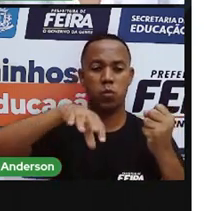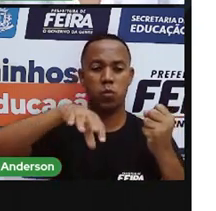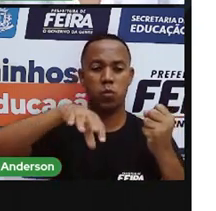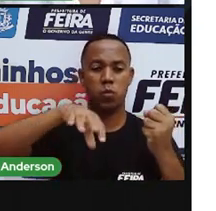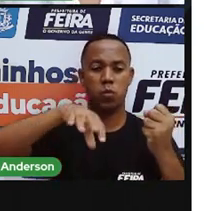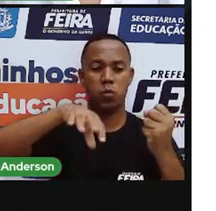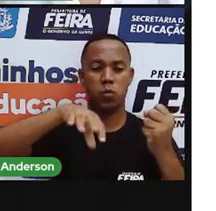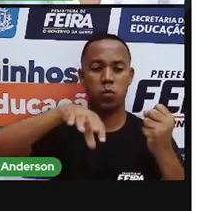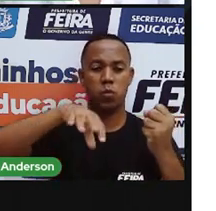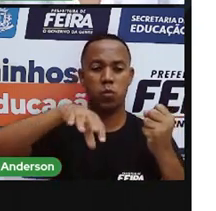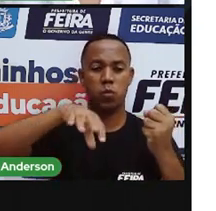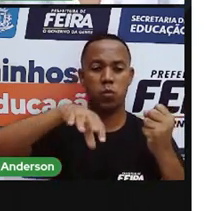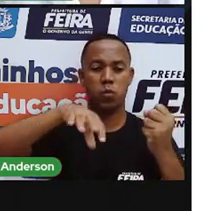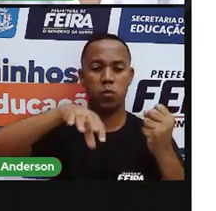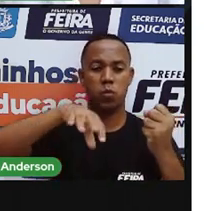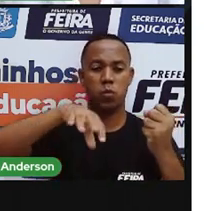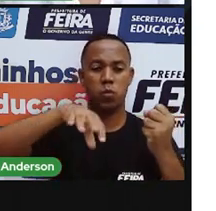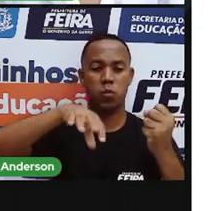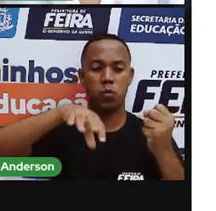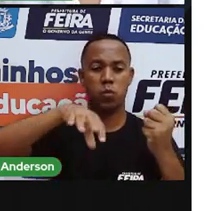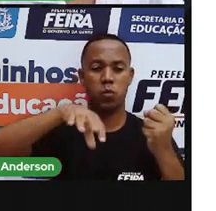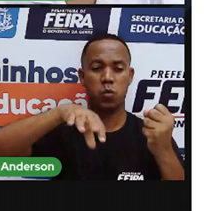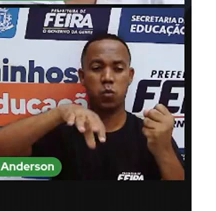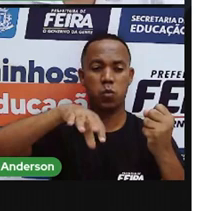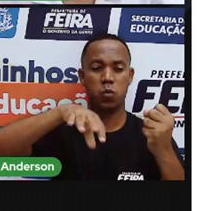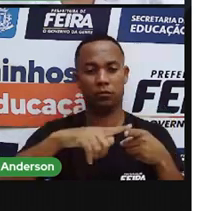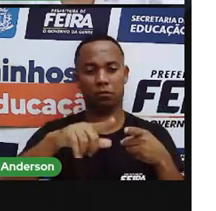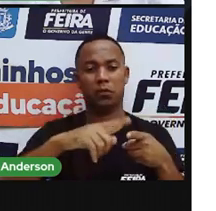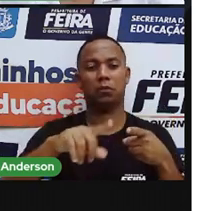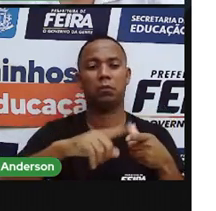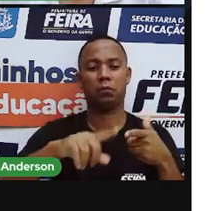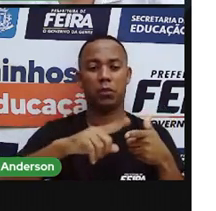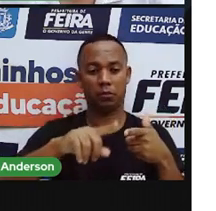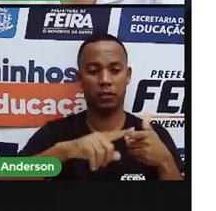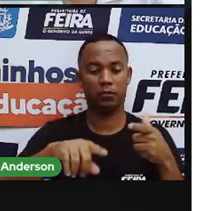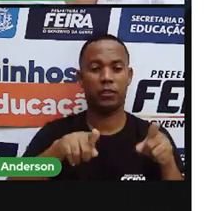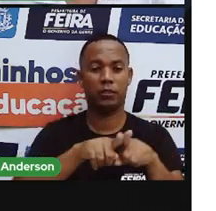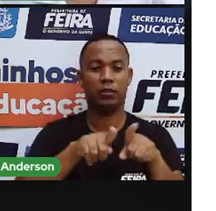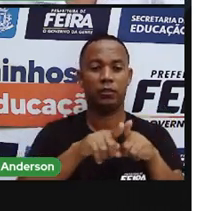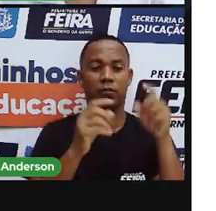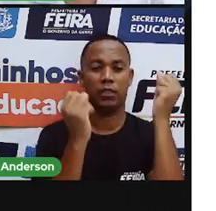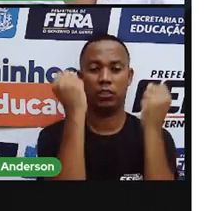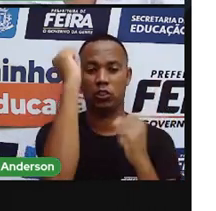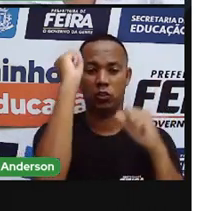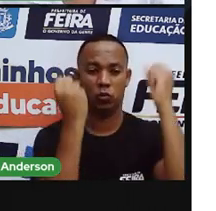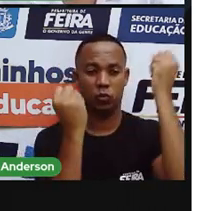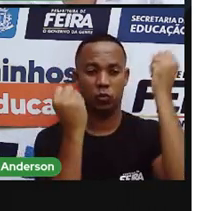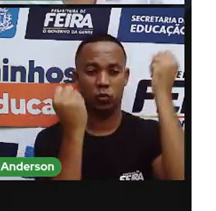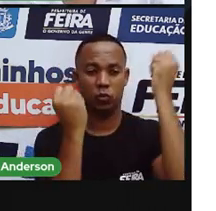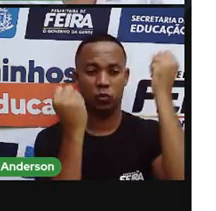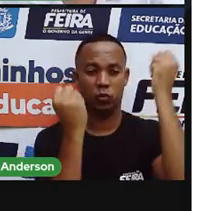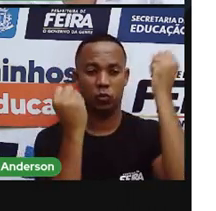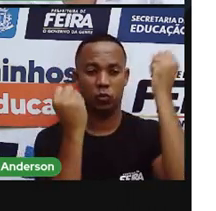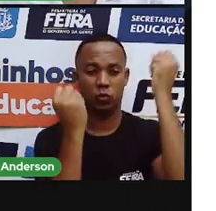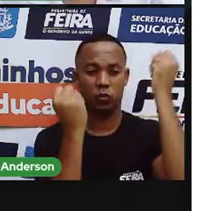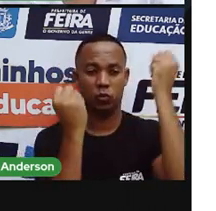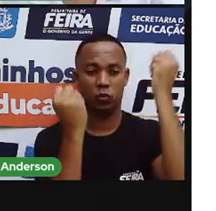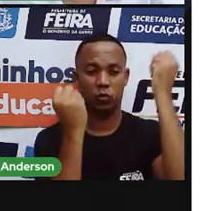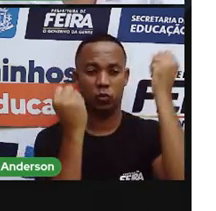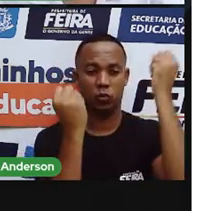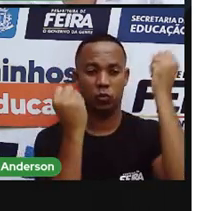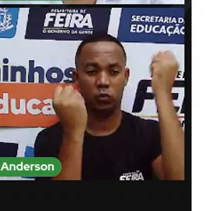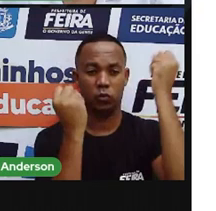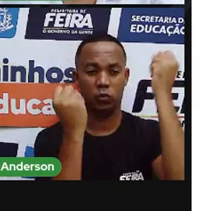Aquela caixa ali embaixo dos carros. As indústrias, como a Pró colocou aí na imagem. Queimadas de floresta. Isso.